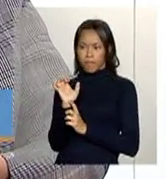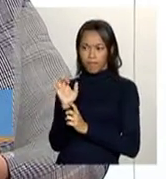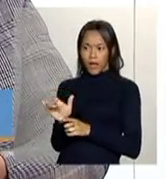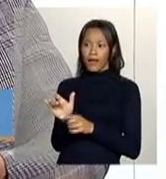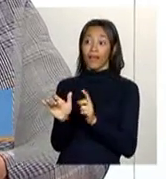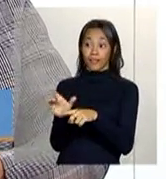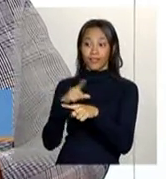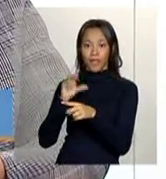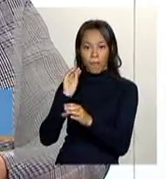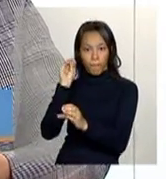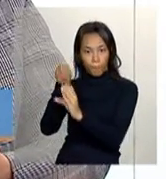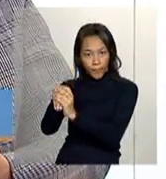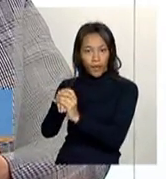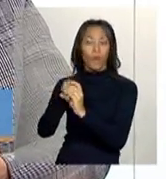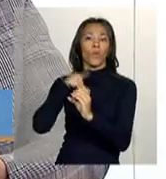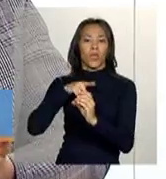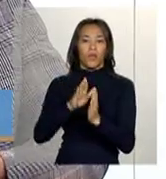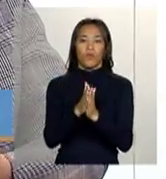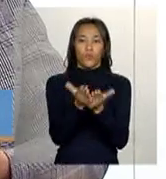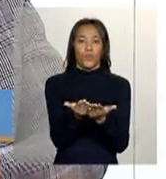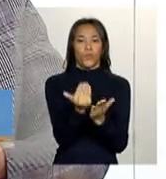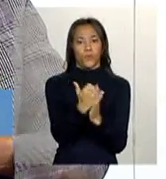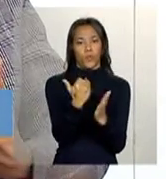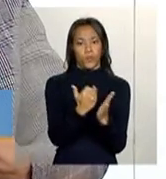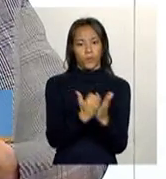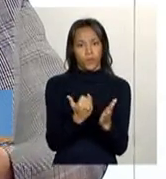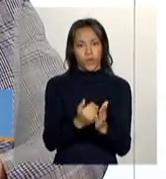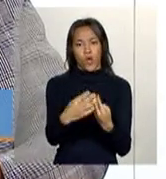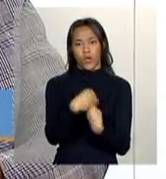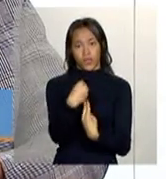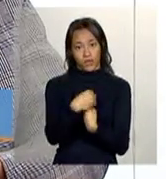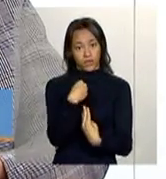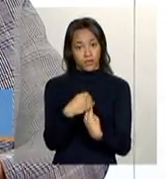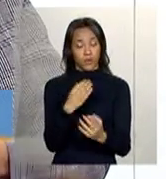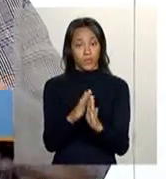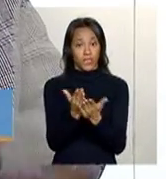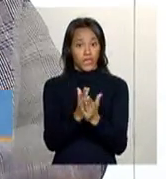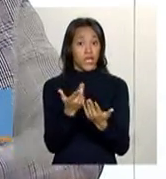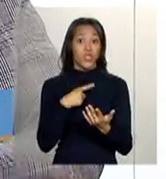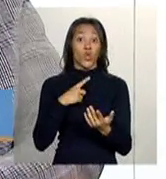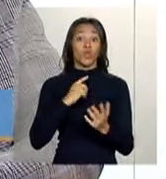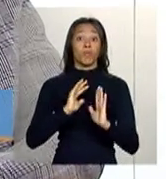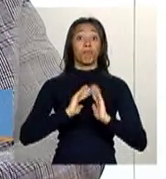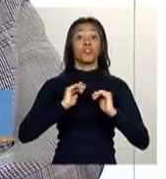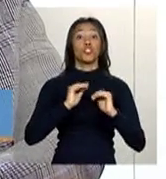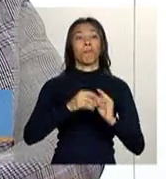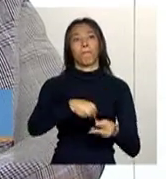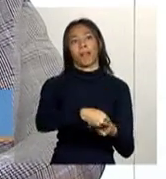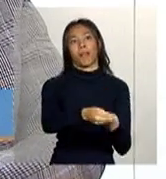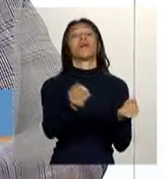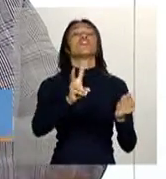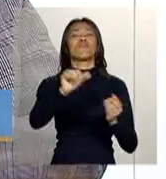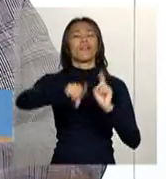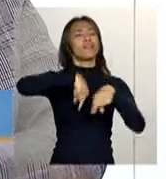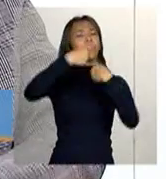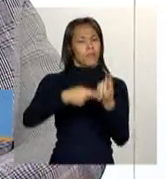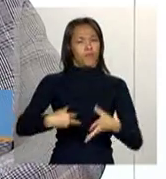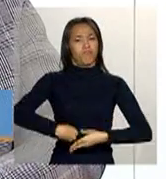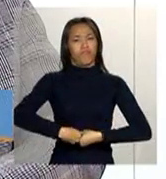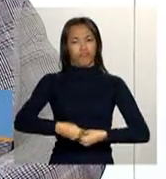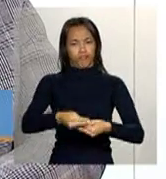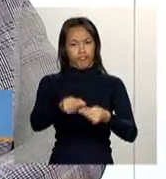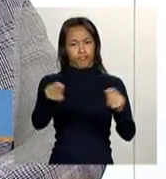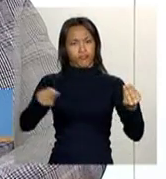encontrar esse guia. Na verdade, nós não estamos trabalhando ainda com solicitação, por quê? Porque nós vamos fazer uma distribuição, tá, desse guia no